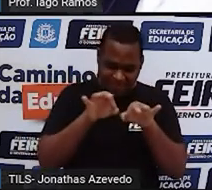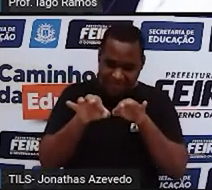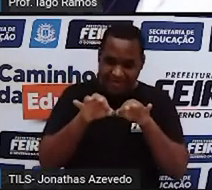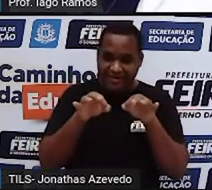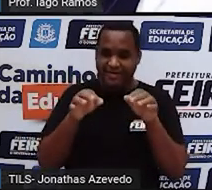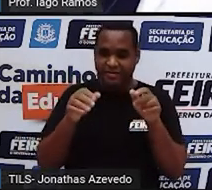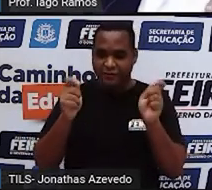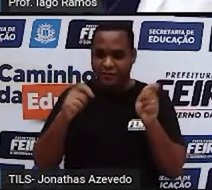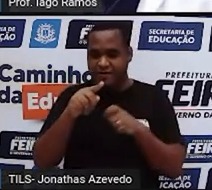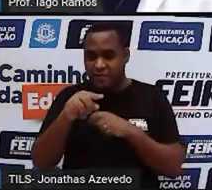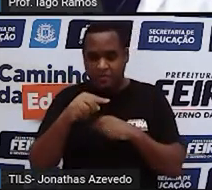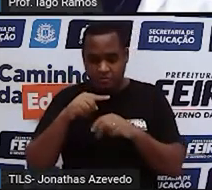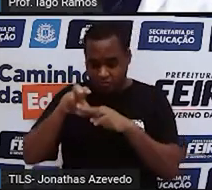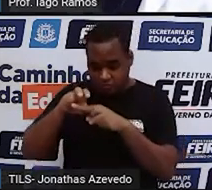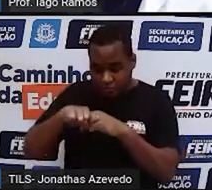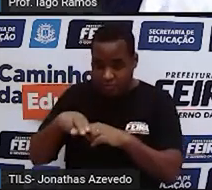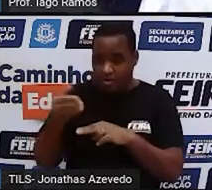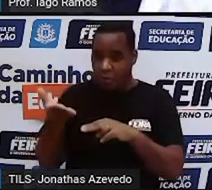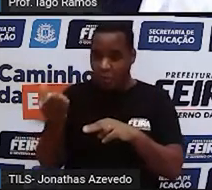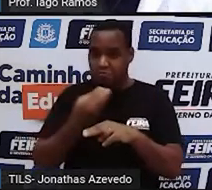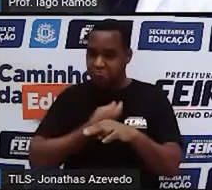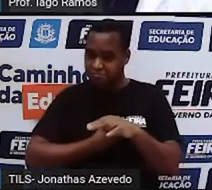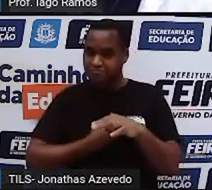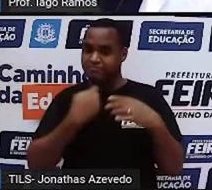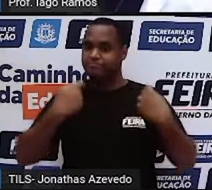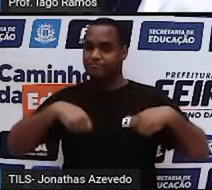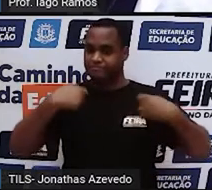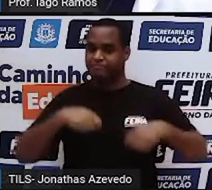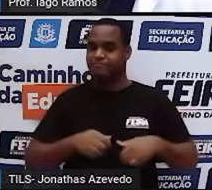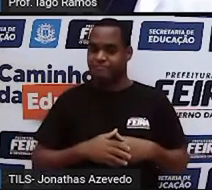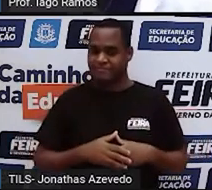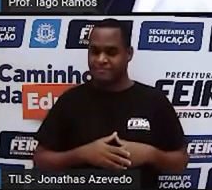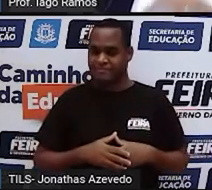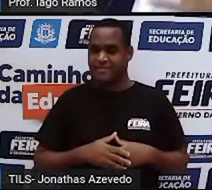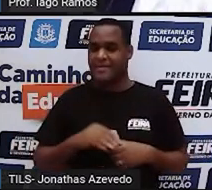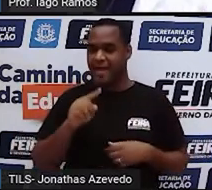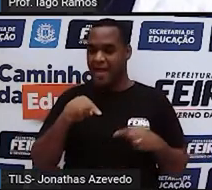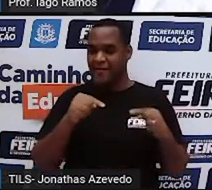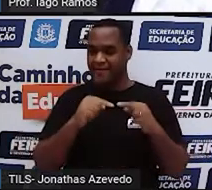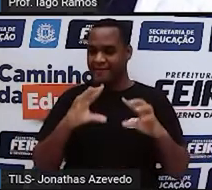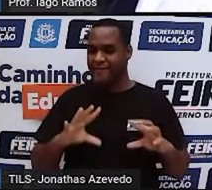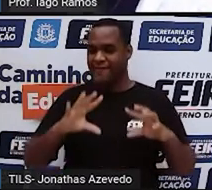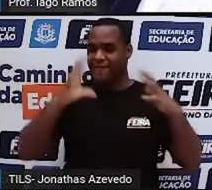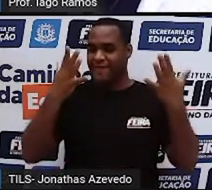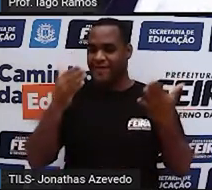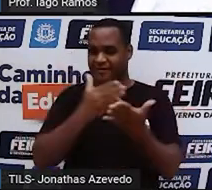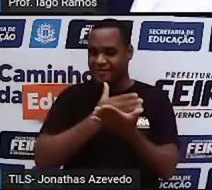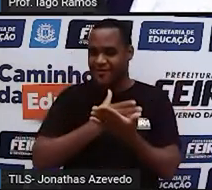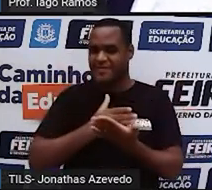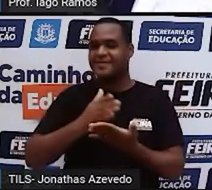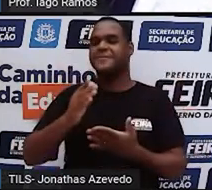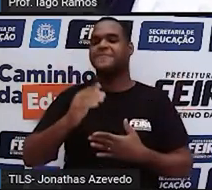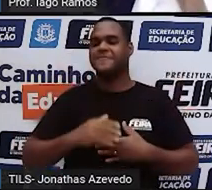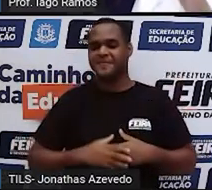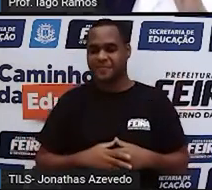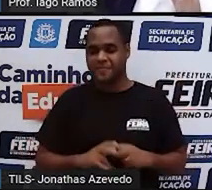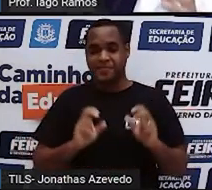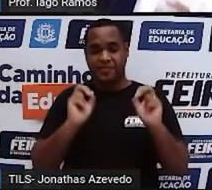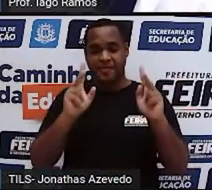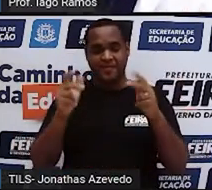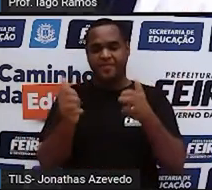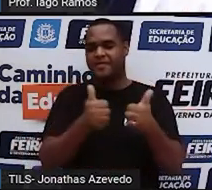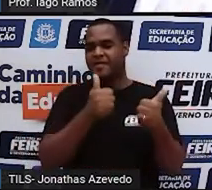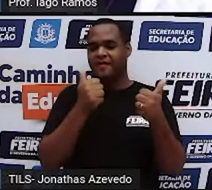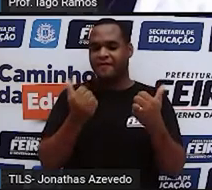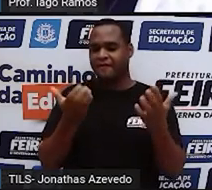Se você não estiver sentado, sente-se, porque o show vai começar. Valeu? Então,